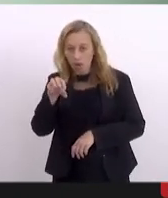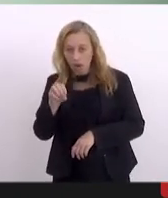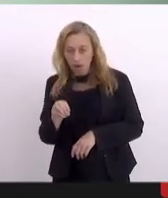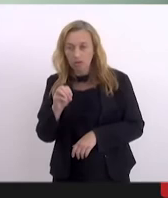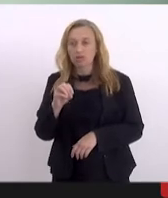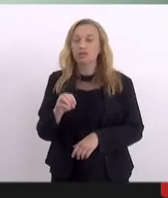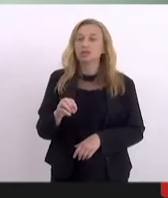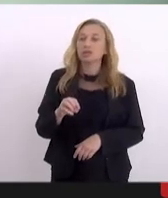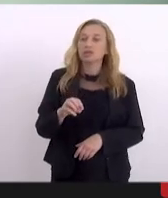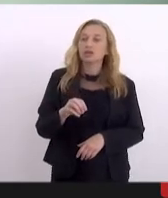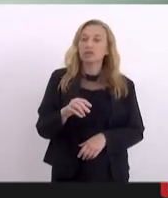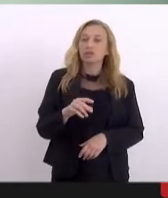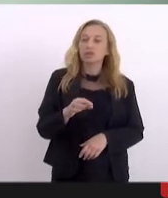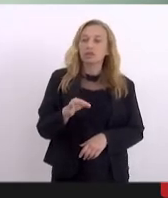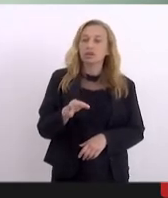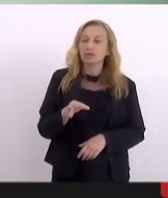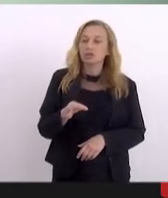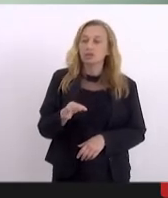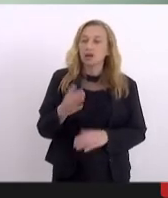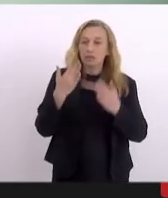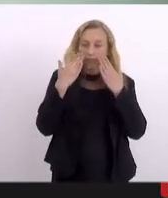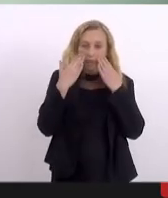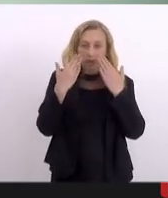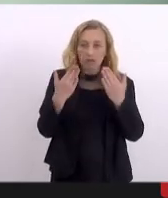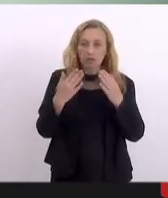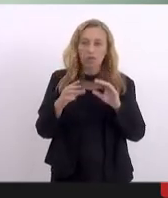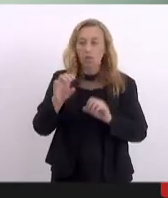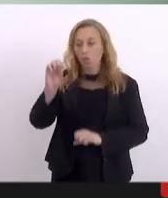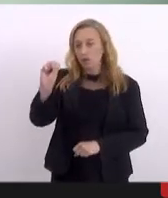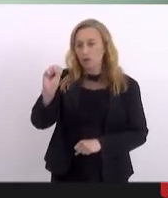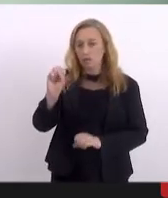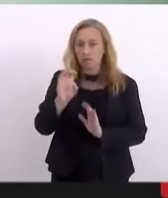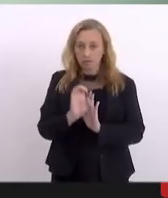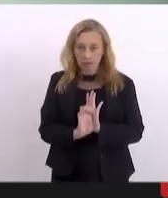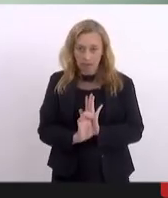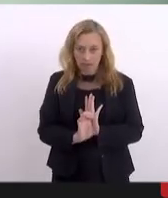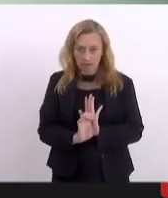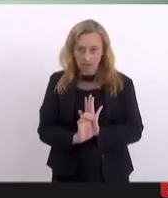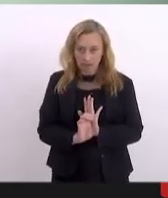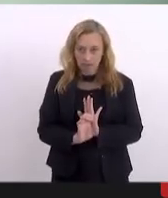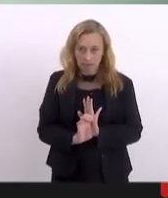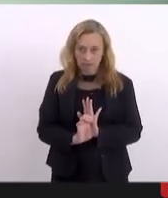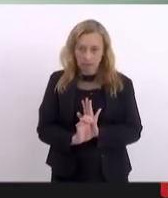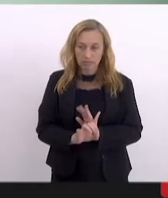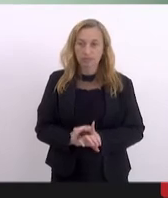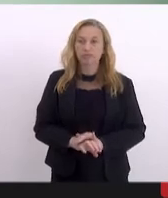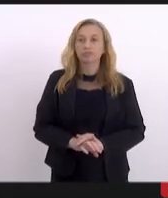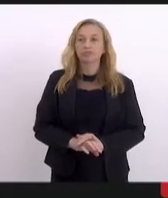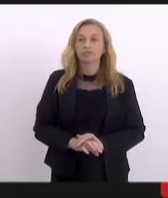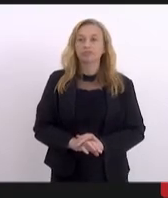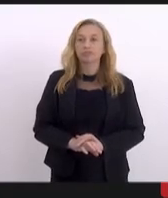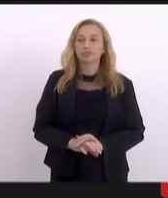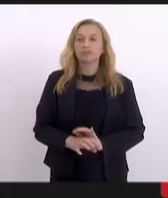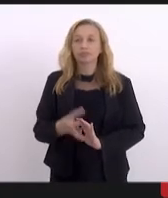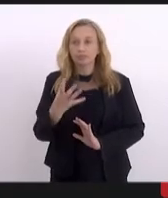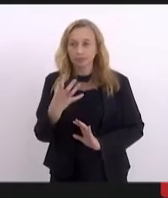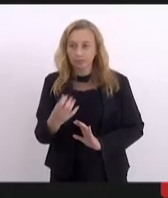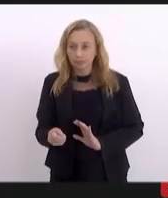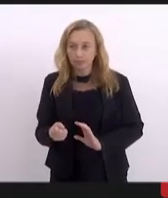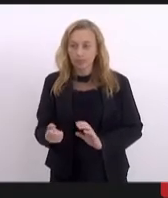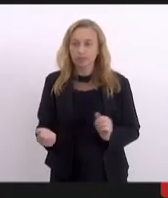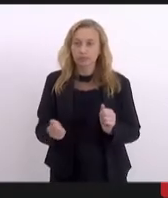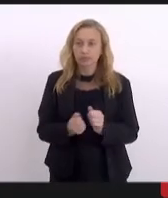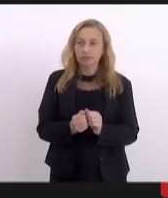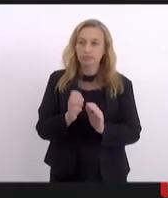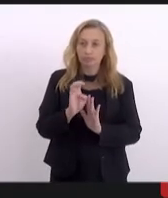né, apresentando oito emendas. Parecer favorável com